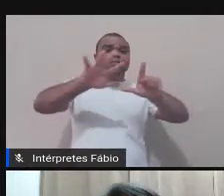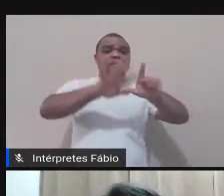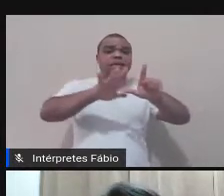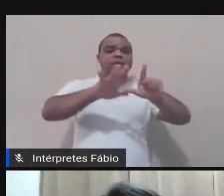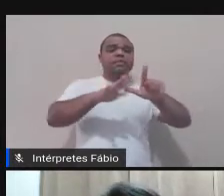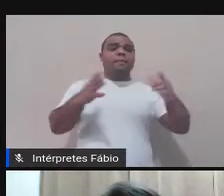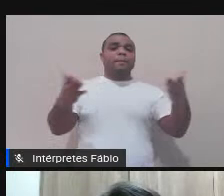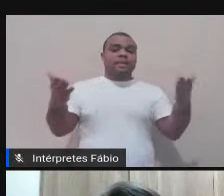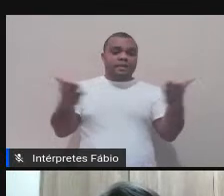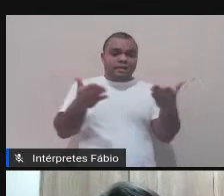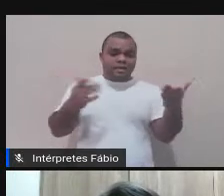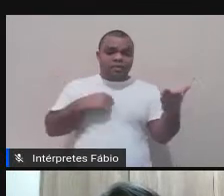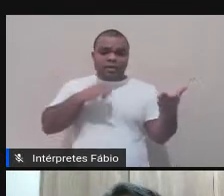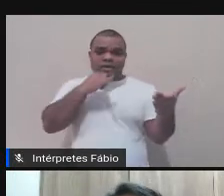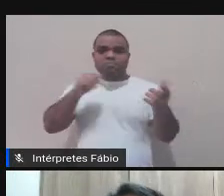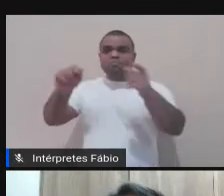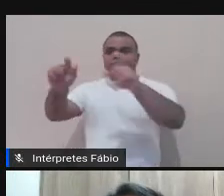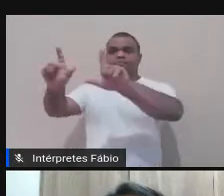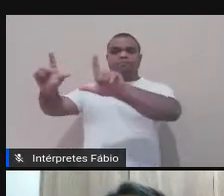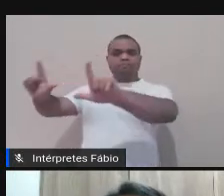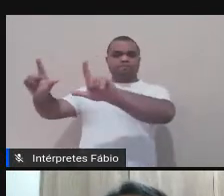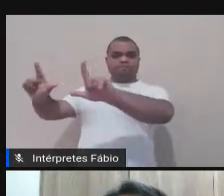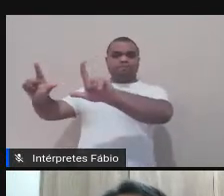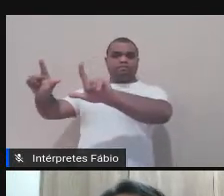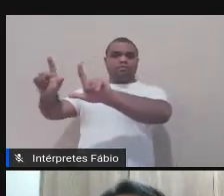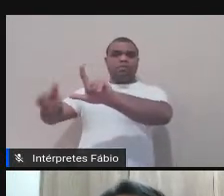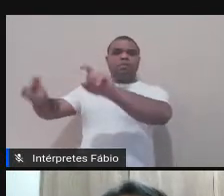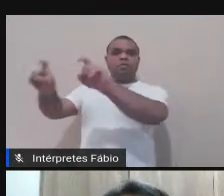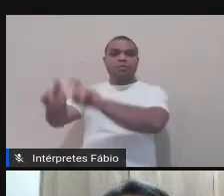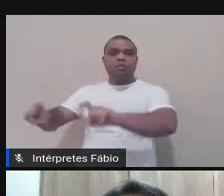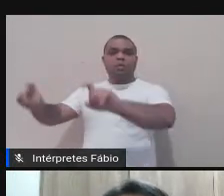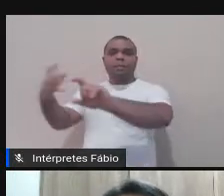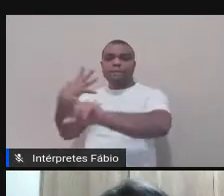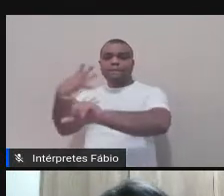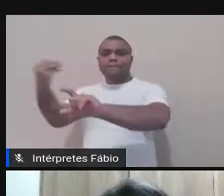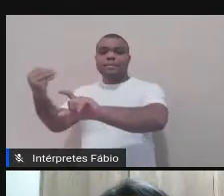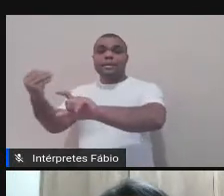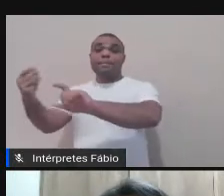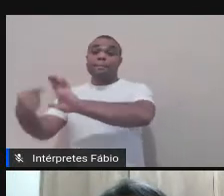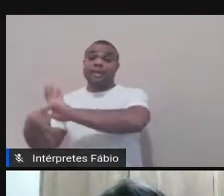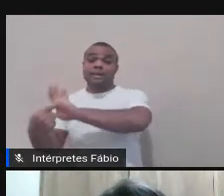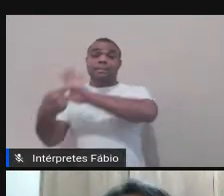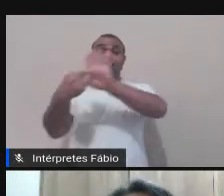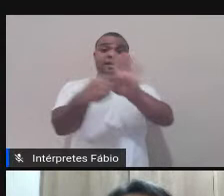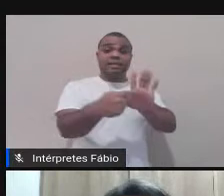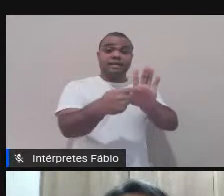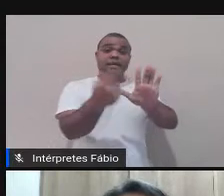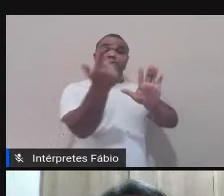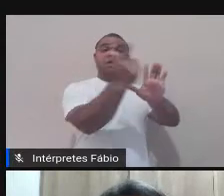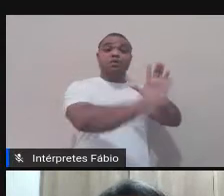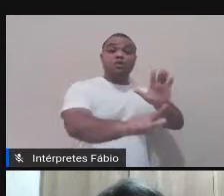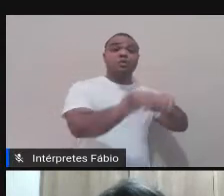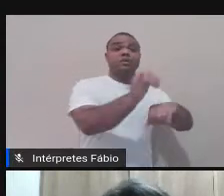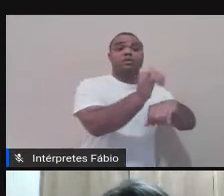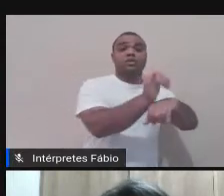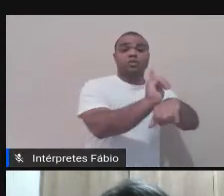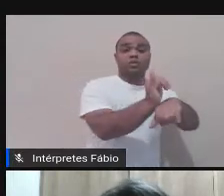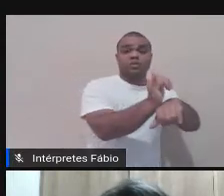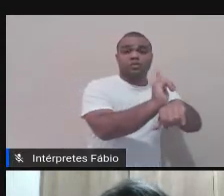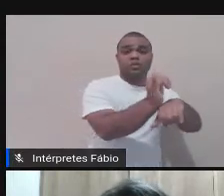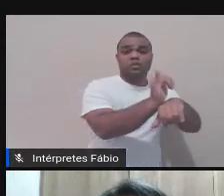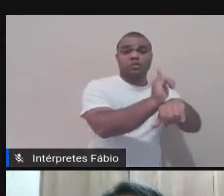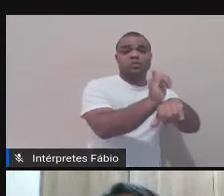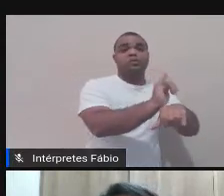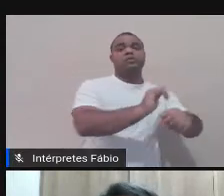captada por uma plataforma e vocês estão assistindo por outra. Vocês estão assistindo no YouTube, né? Então, seriam as